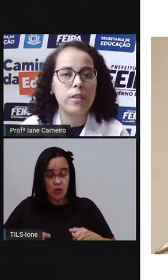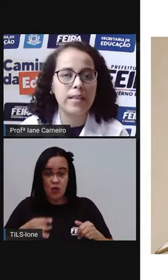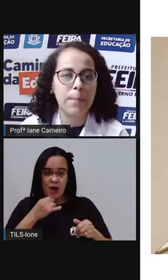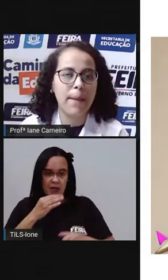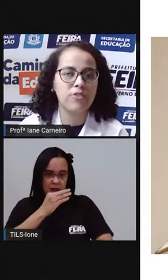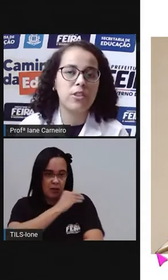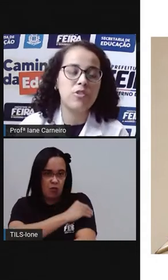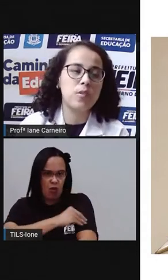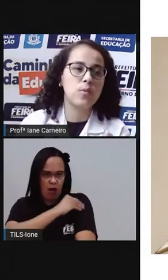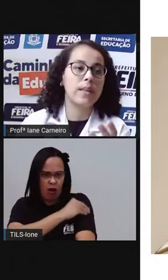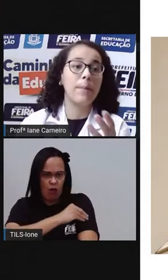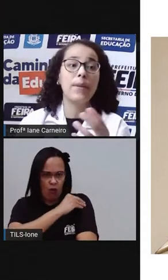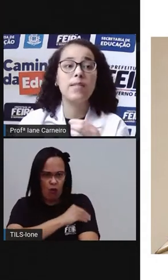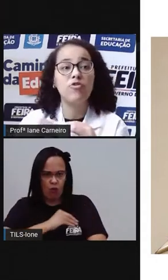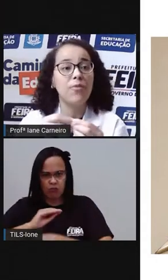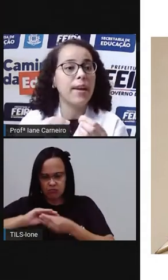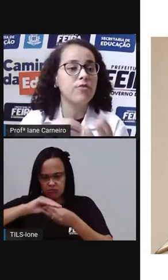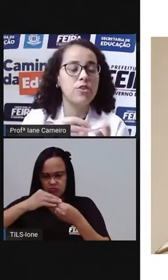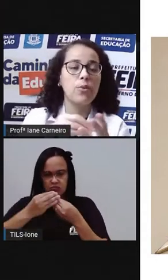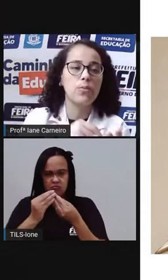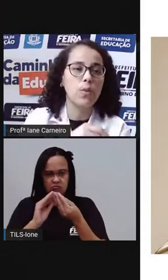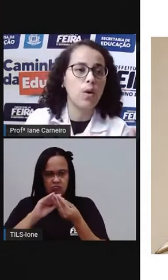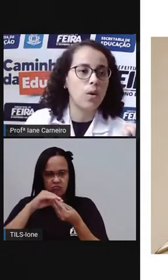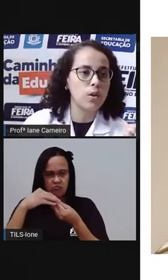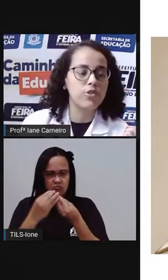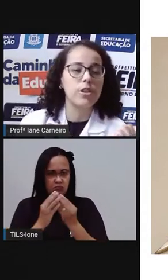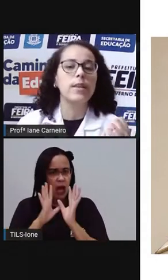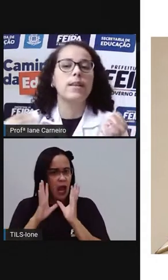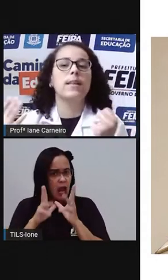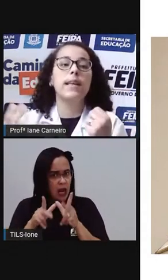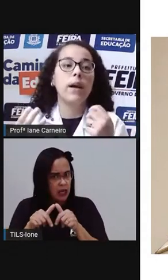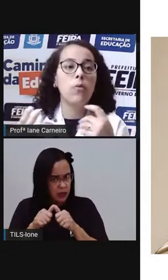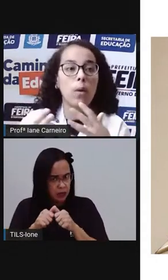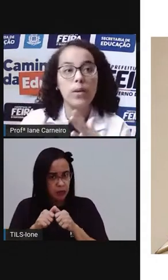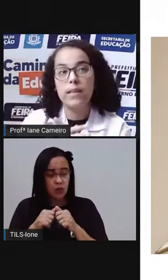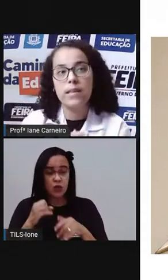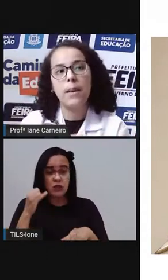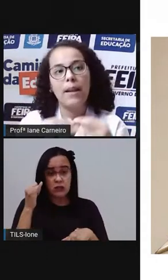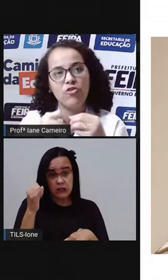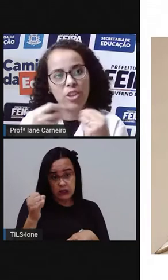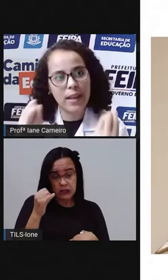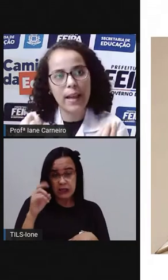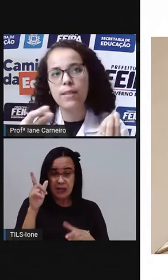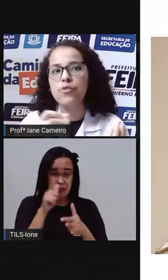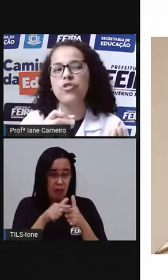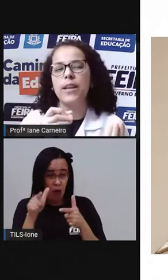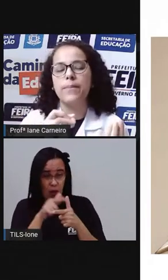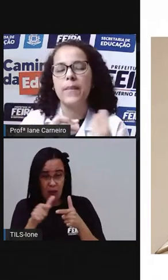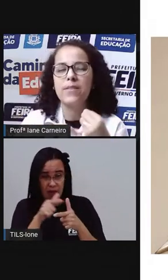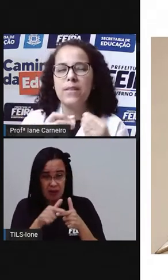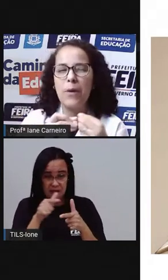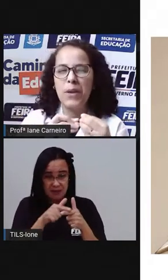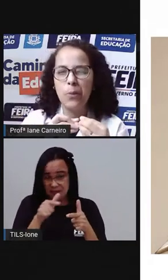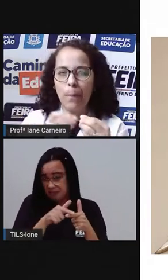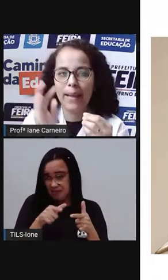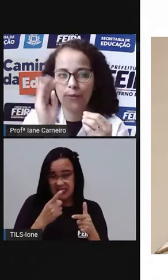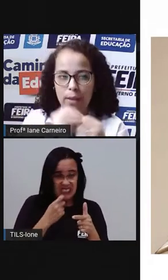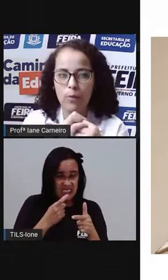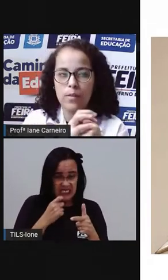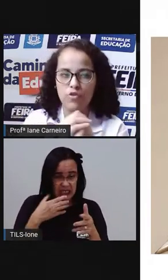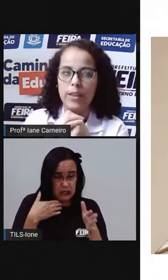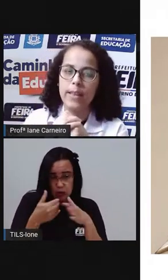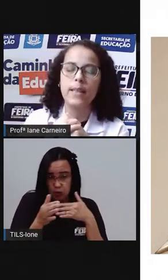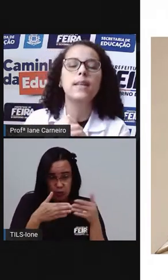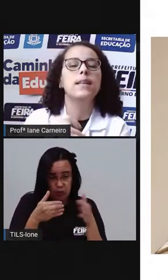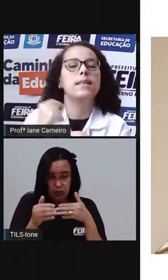essa parte da tesoura, né? Porque se tiver tido algum corte, né? Alguma coisa assim, tira aquela sujeira, né? Às vezes a unha do pé não